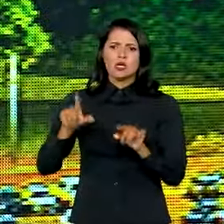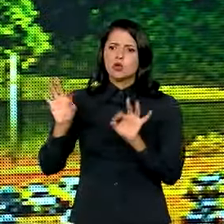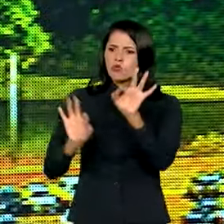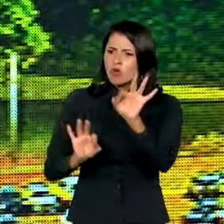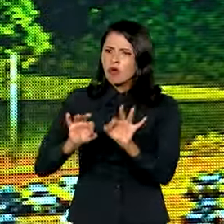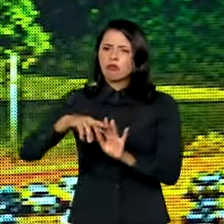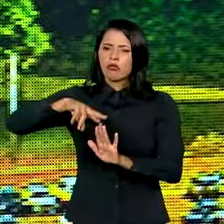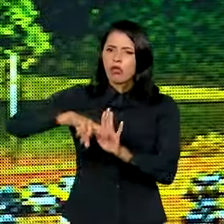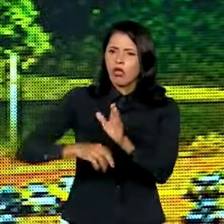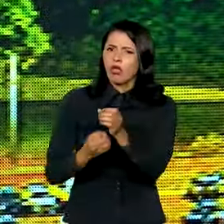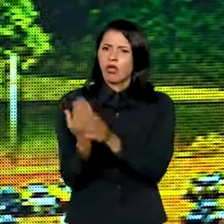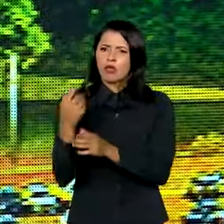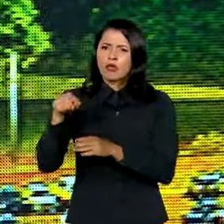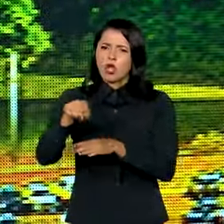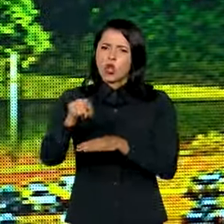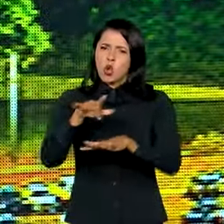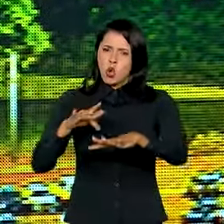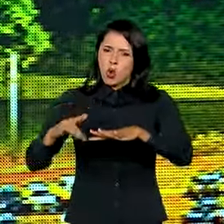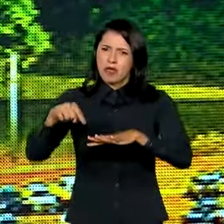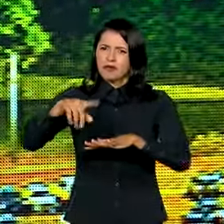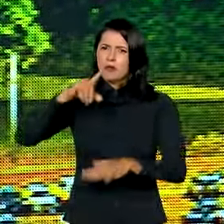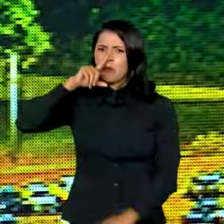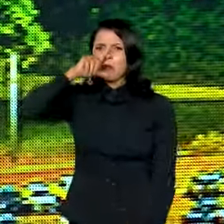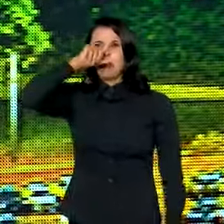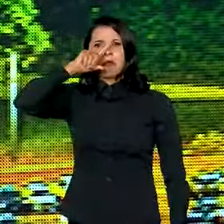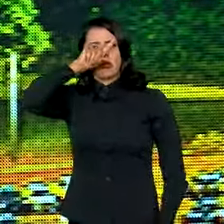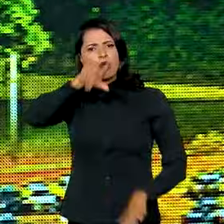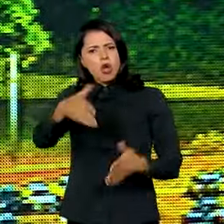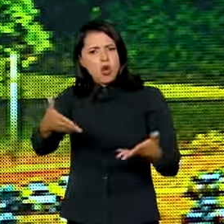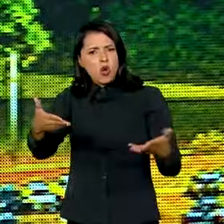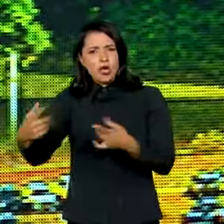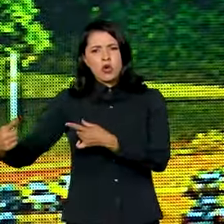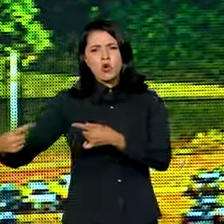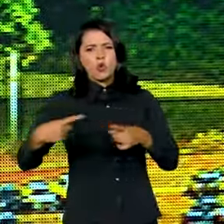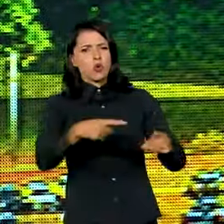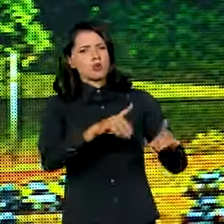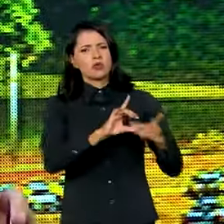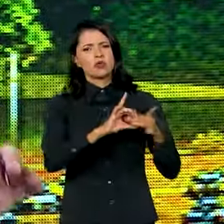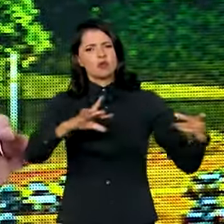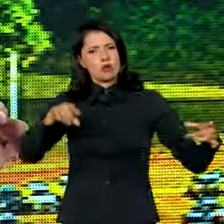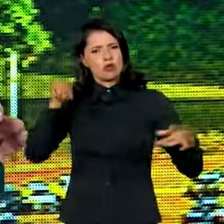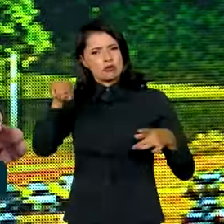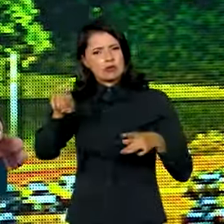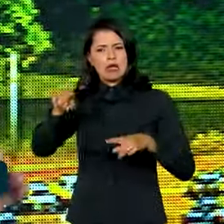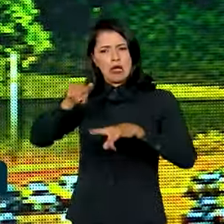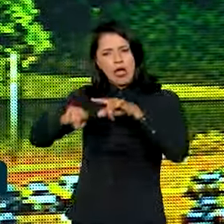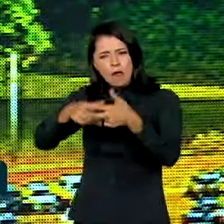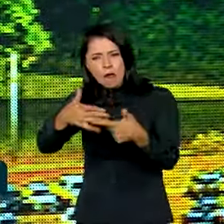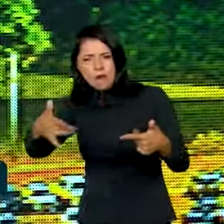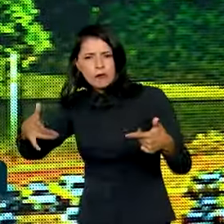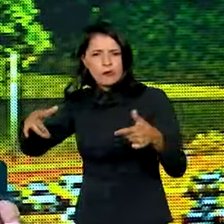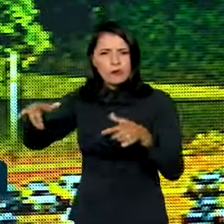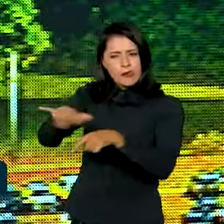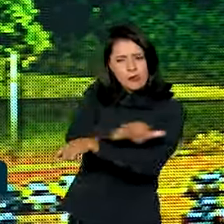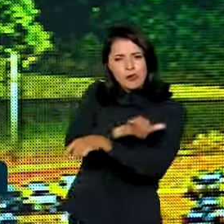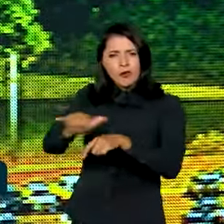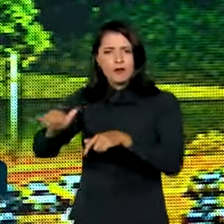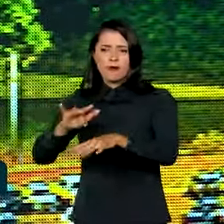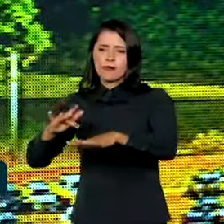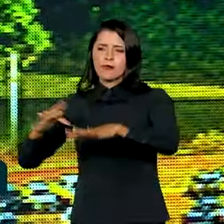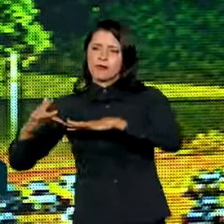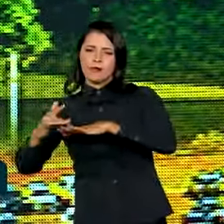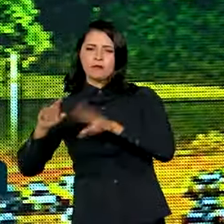de um dos grandes perigos modernos à democracia, a instrumentalização das redes